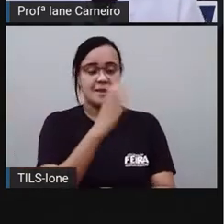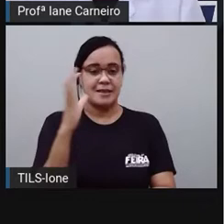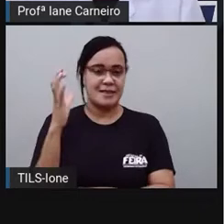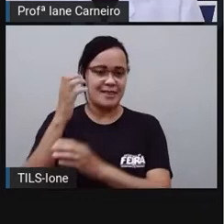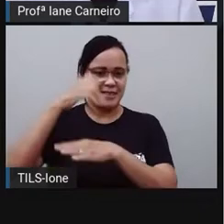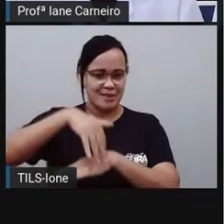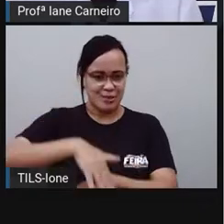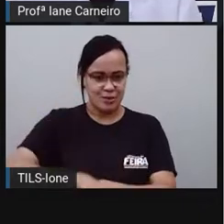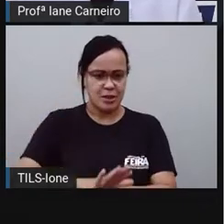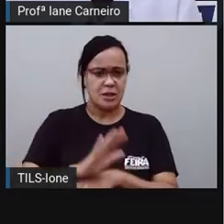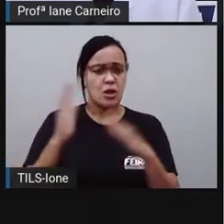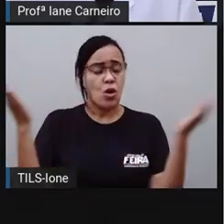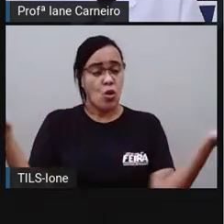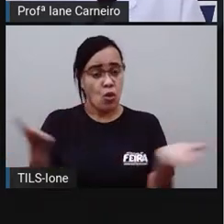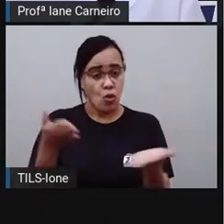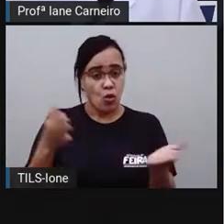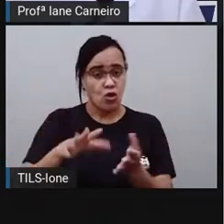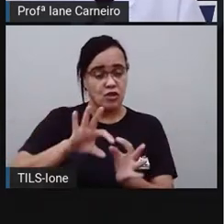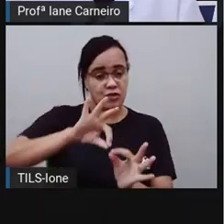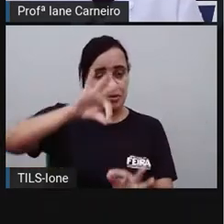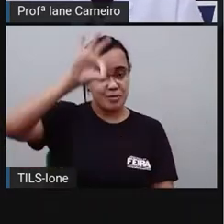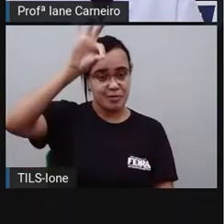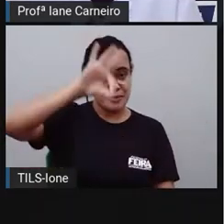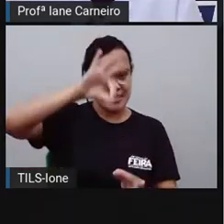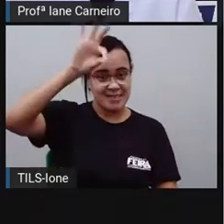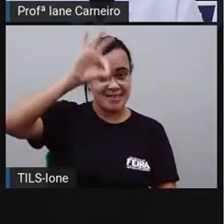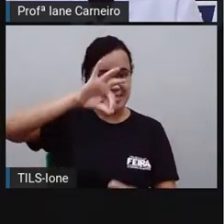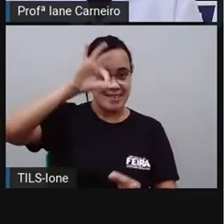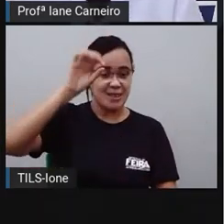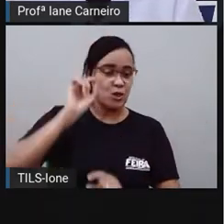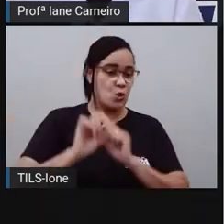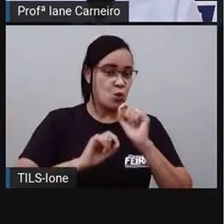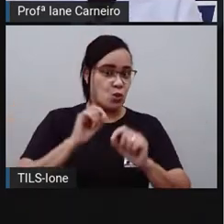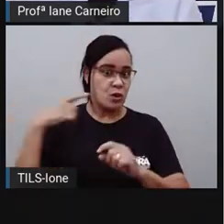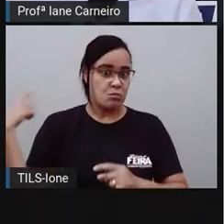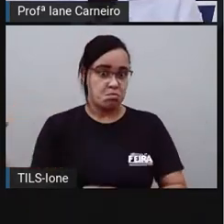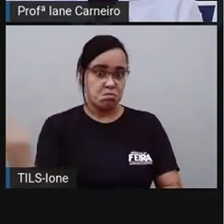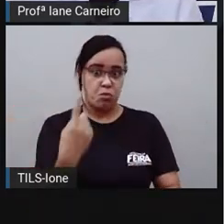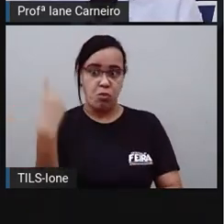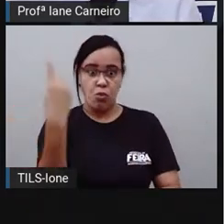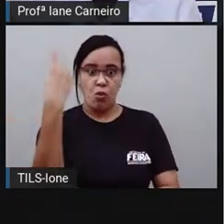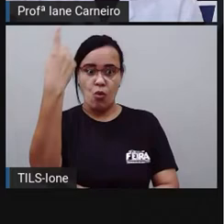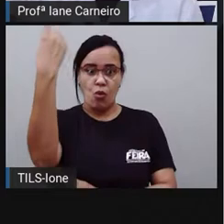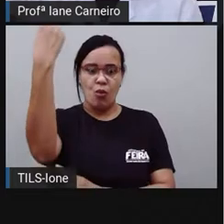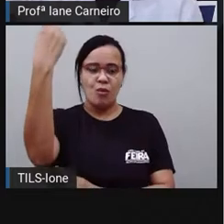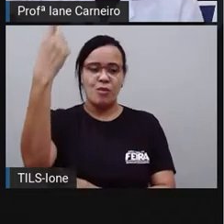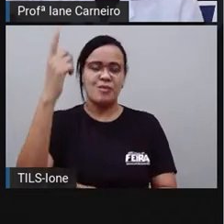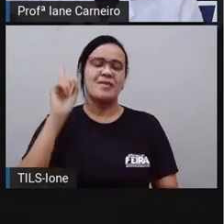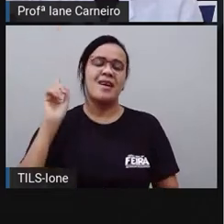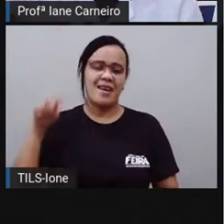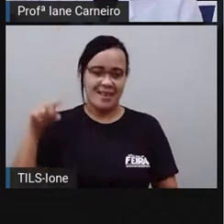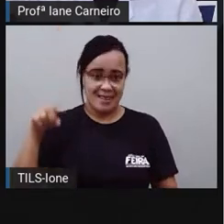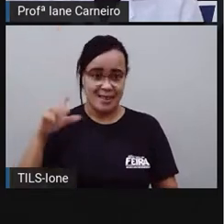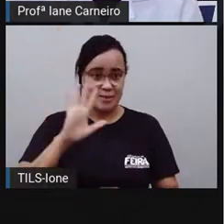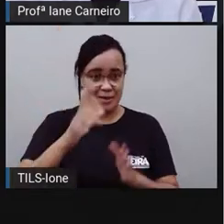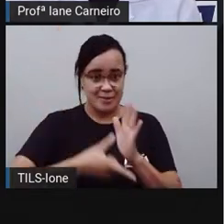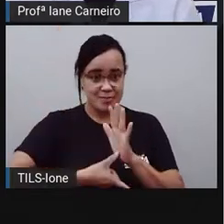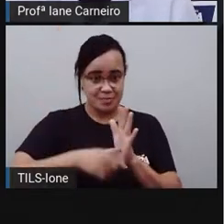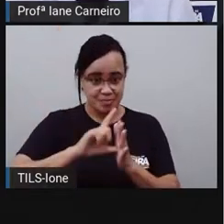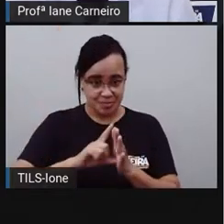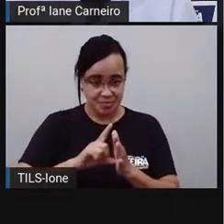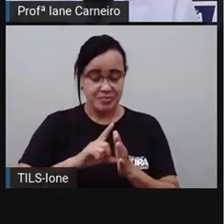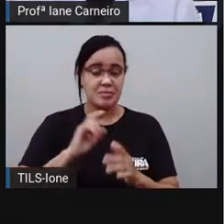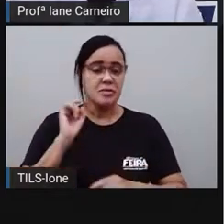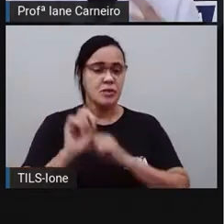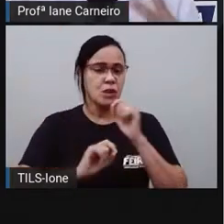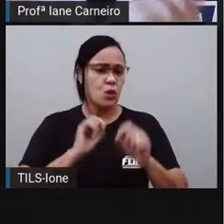medir alturas. Exatamente, né? E aí, eu queria já antecipar para vocês que existem,